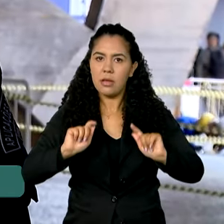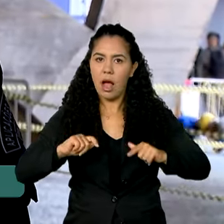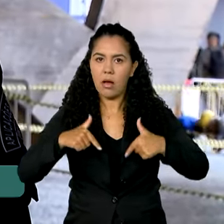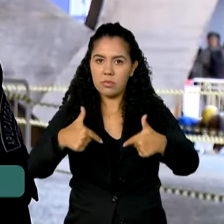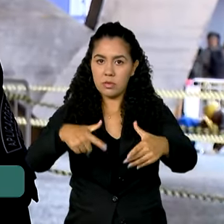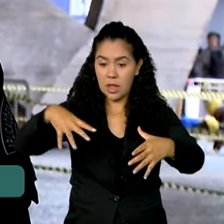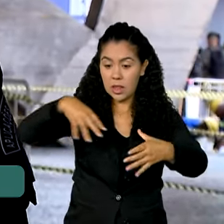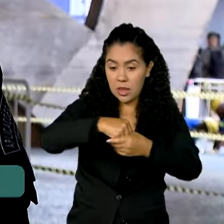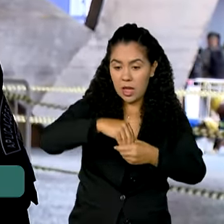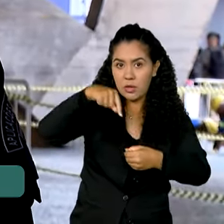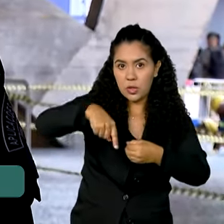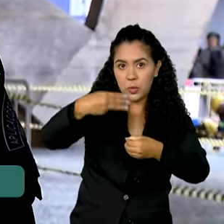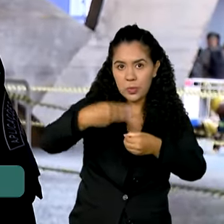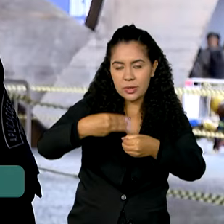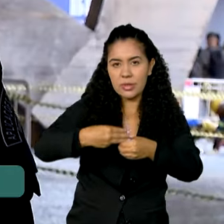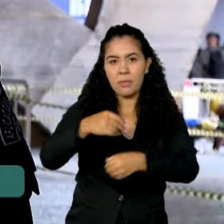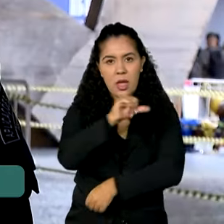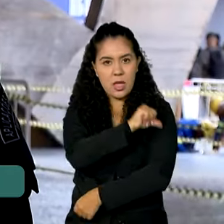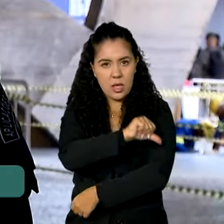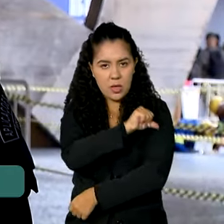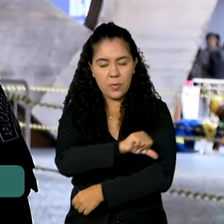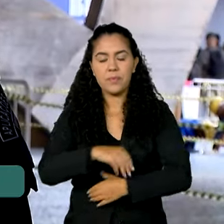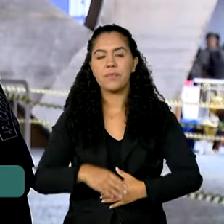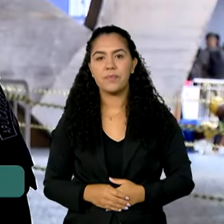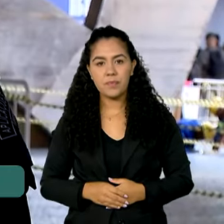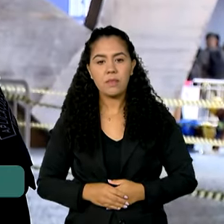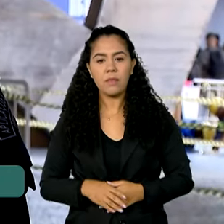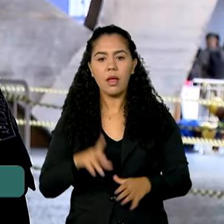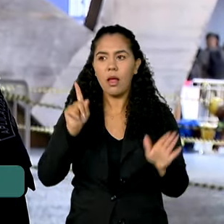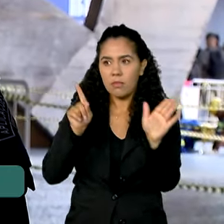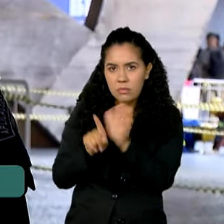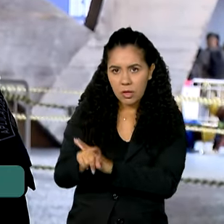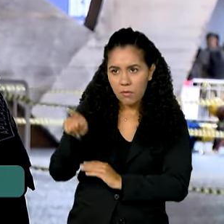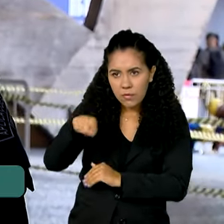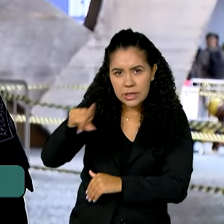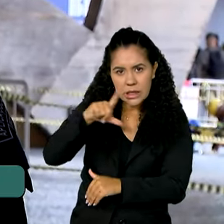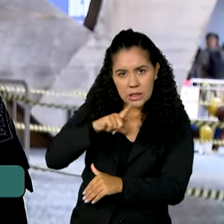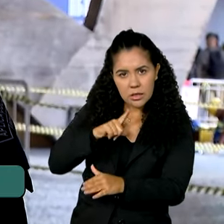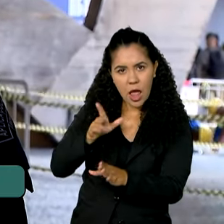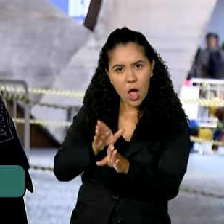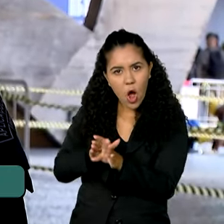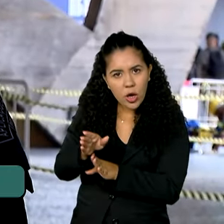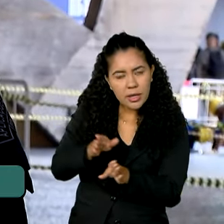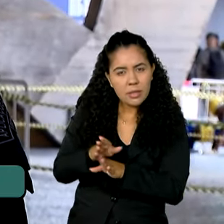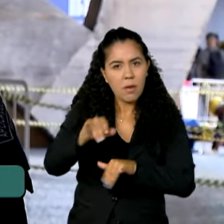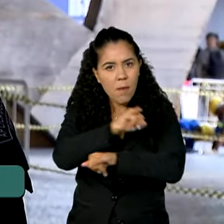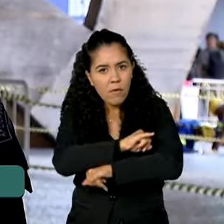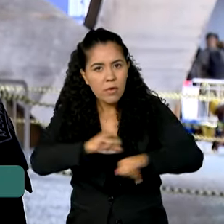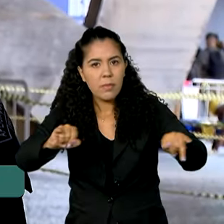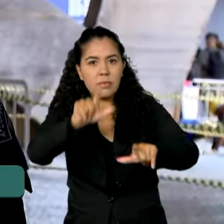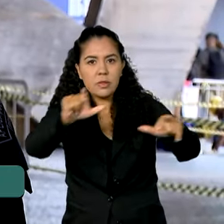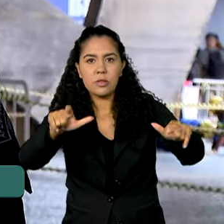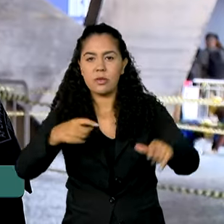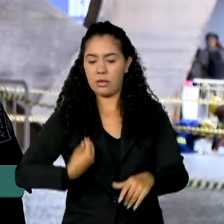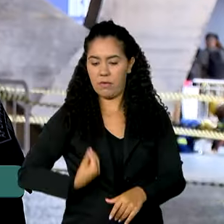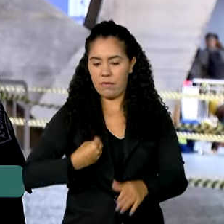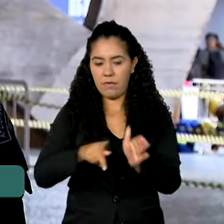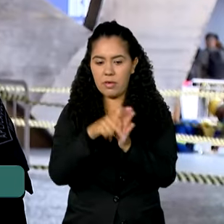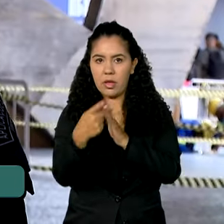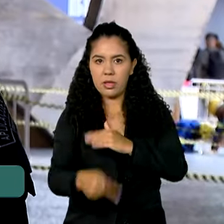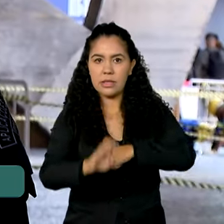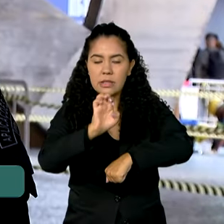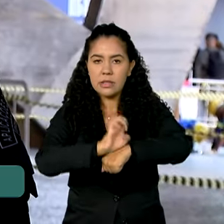dentro do município do Rio durante o G20. Certo, e a PRF tem alguma orientação para dar aos cariocas ou para os cidadãos que estão aí se